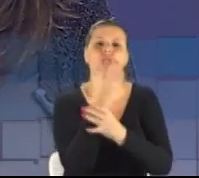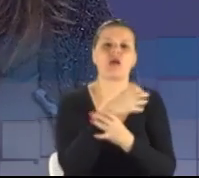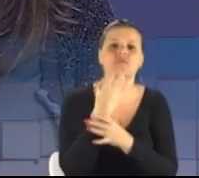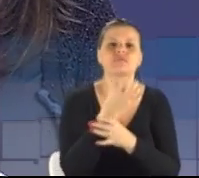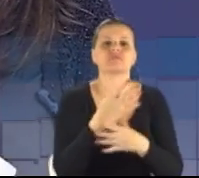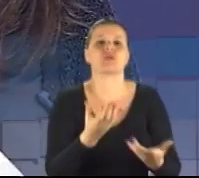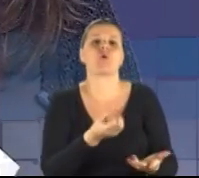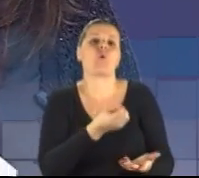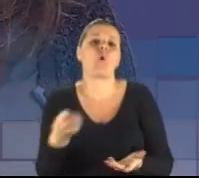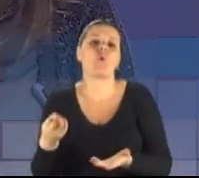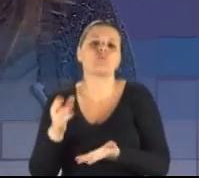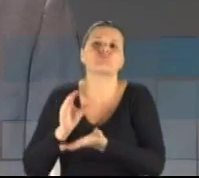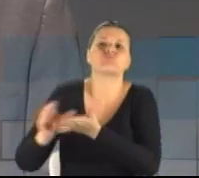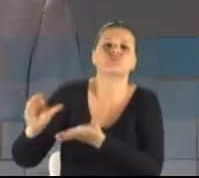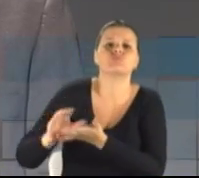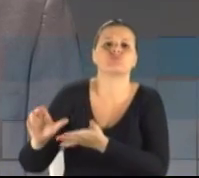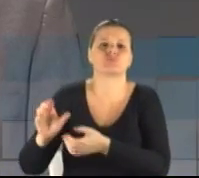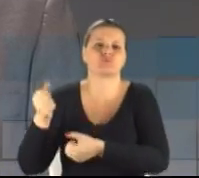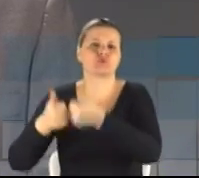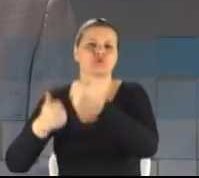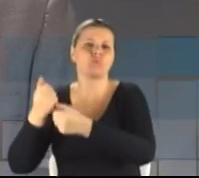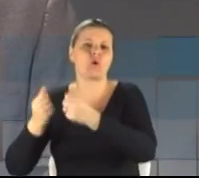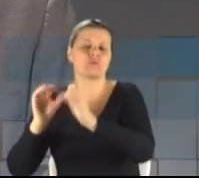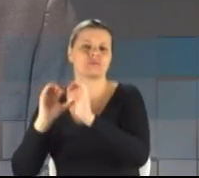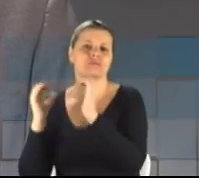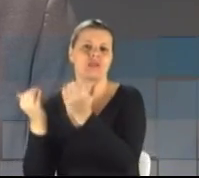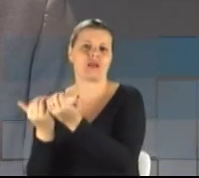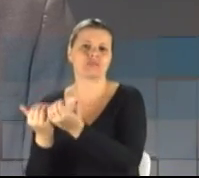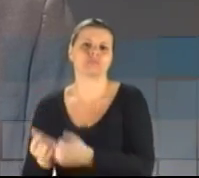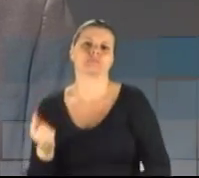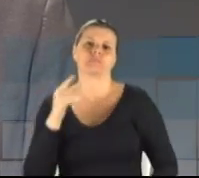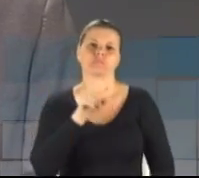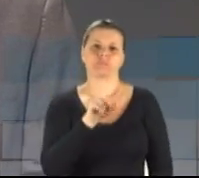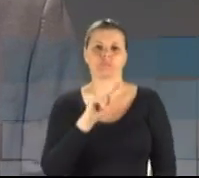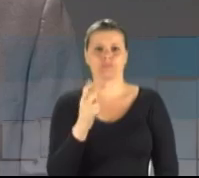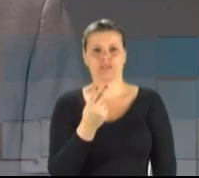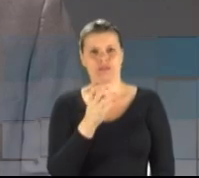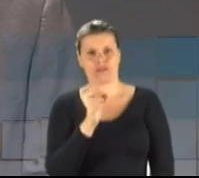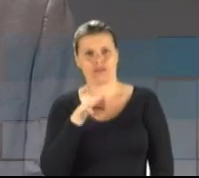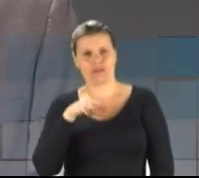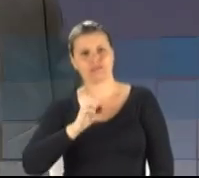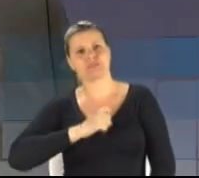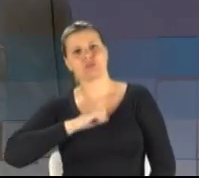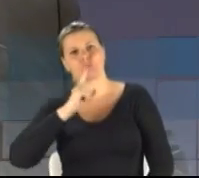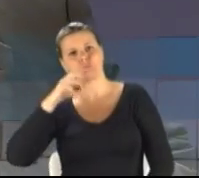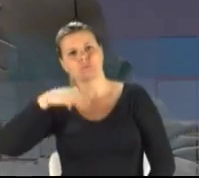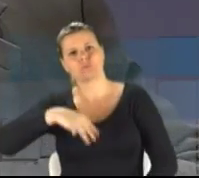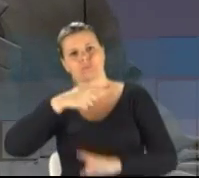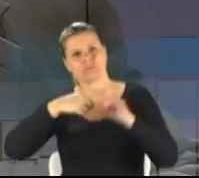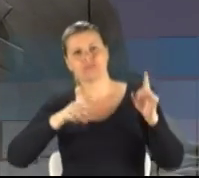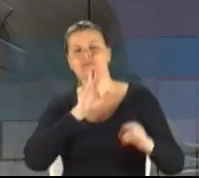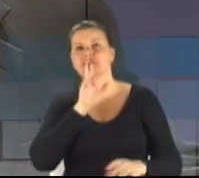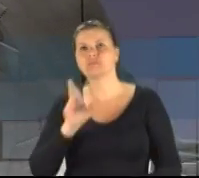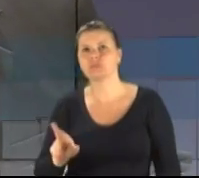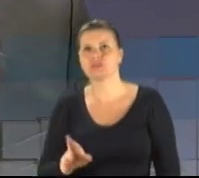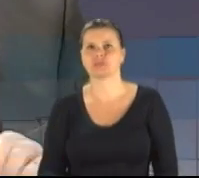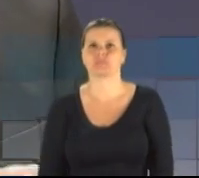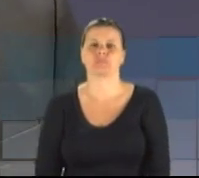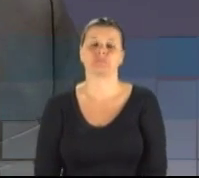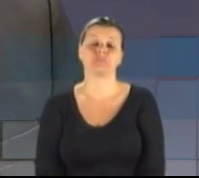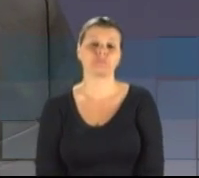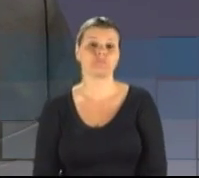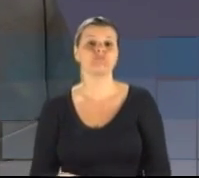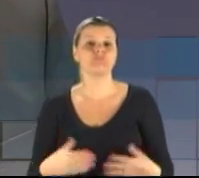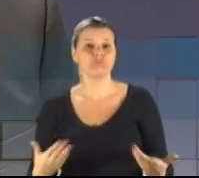para os estádios de futebol? O candidato Hermes Souza tem um minuto e meio para a resposta. Gabi, o Rio